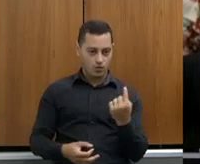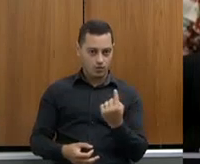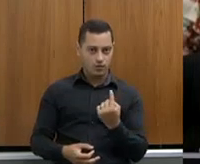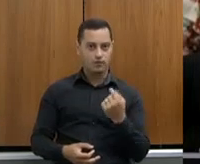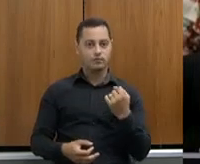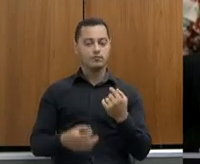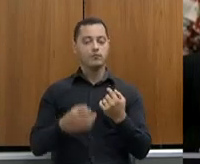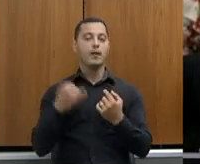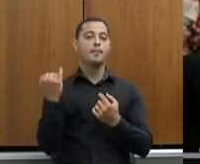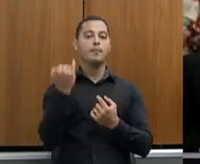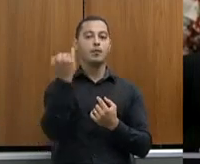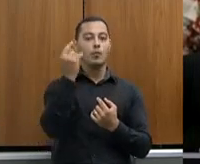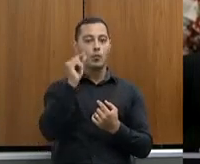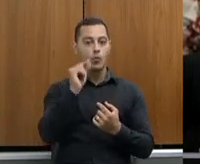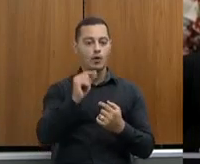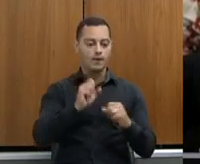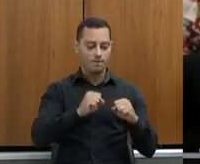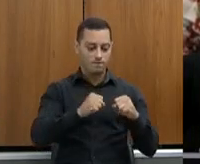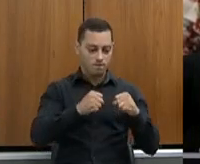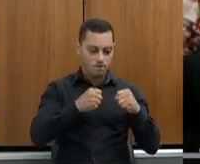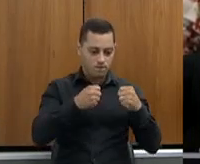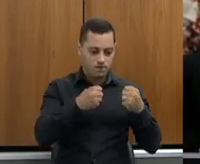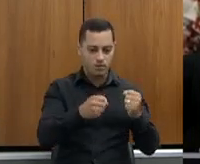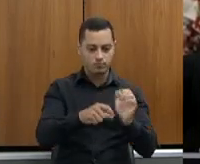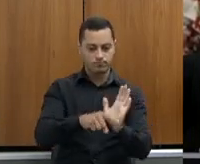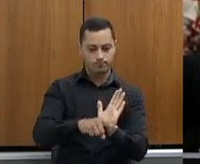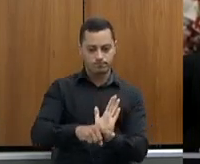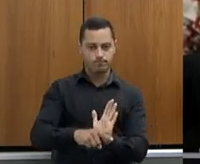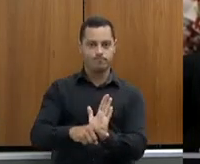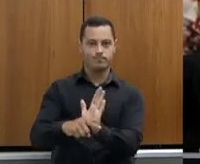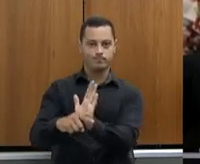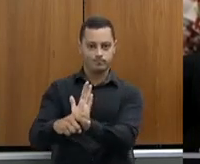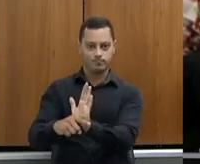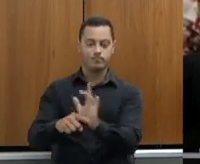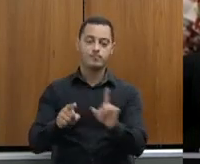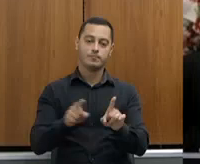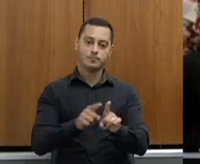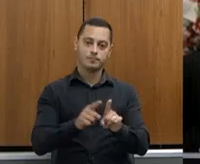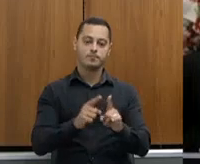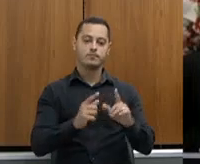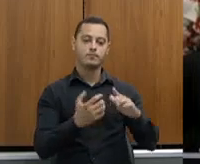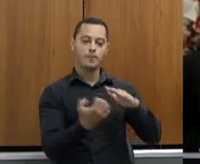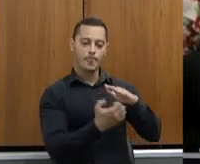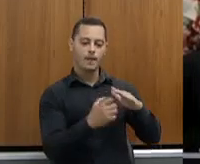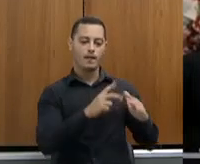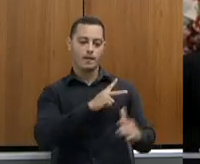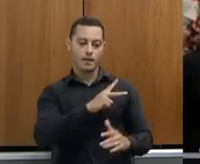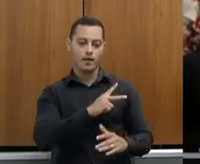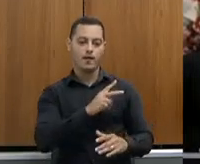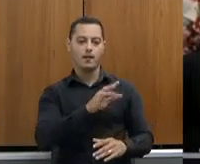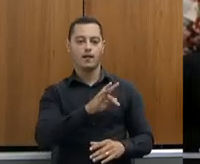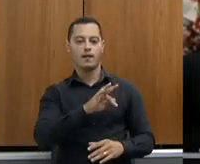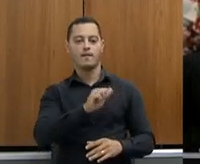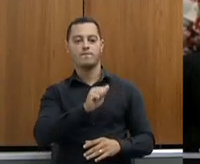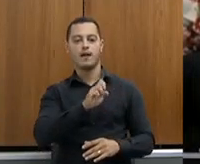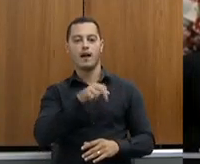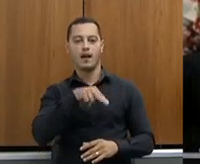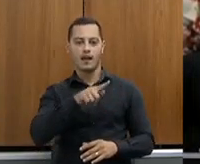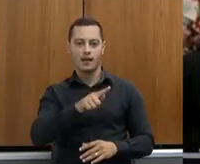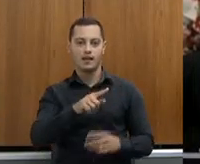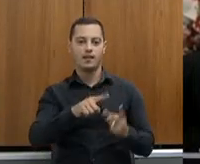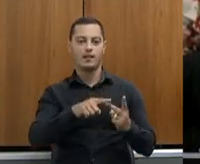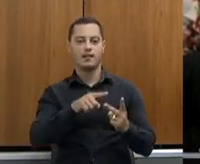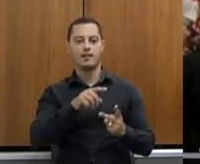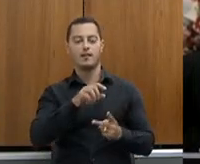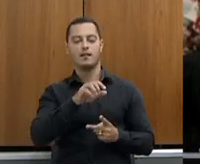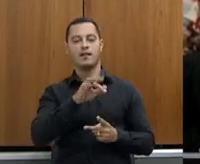nisso e a gente trabalhar com a iniciativa privada, junto com a gente também. Nós temos a FAENG, nós temos a FETAENG, nós temos que